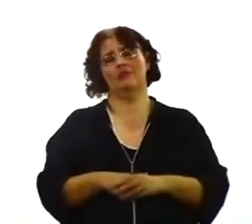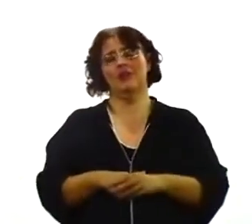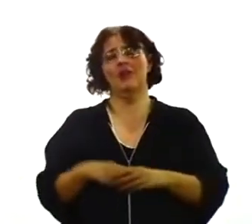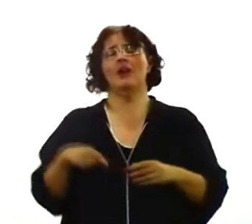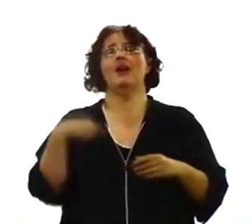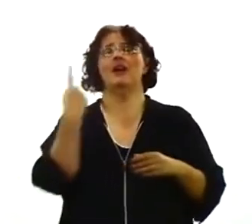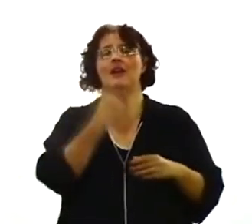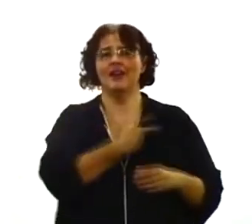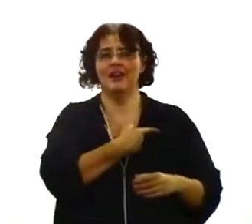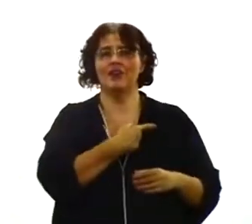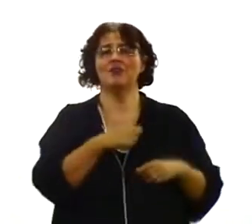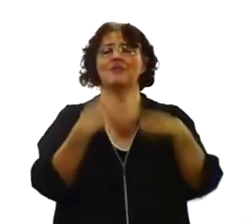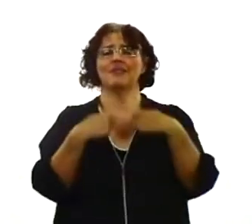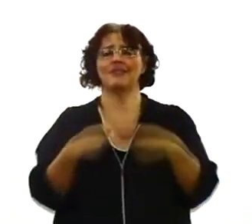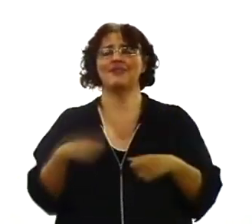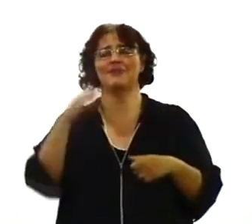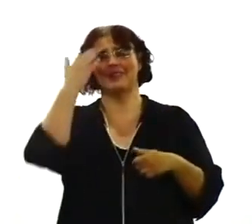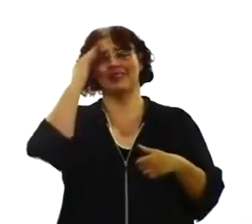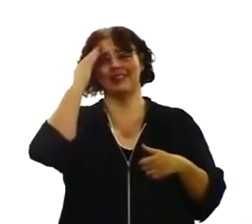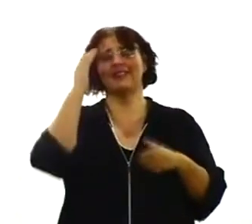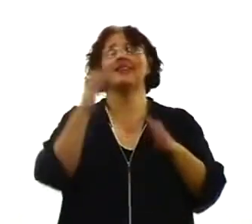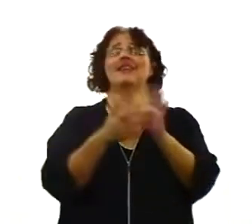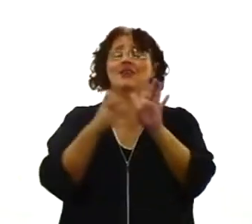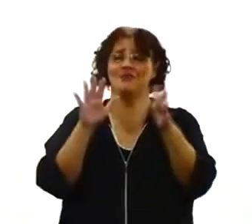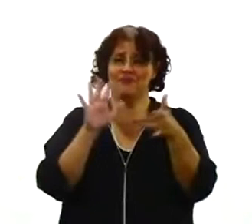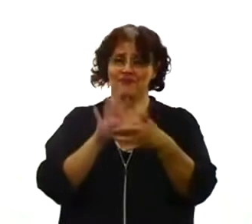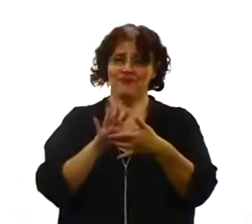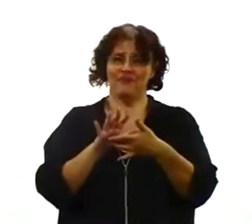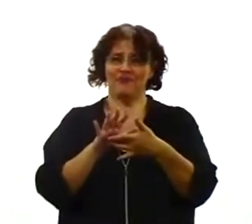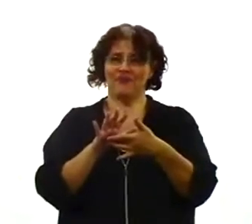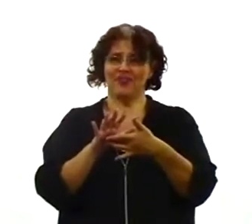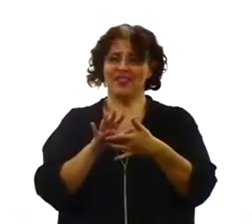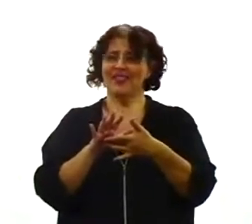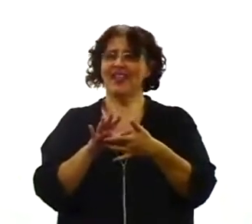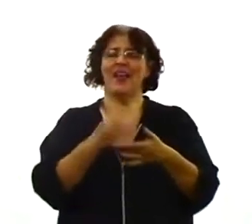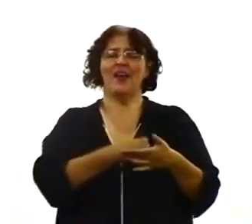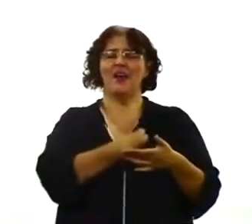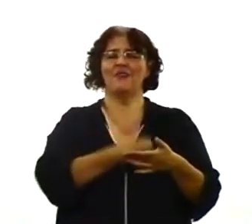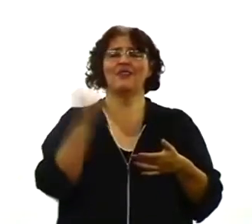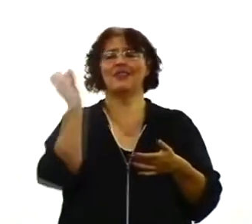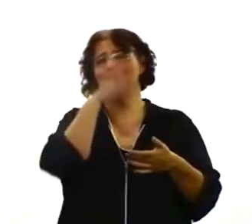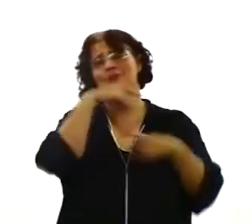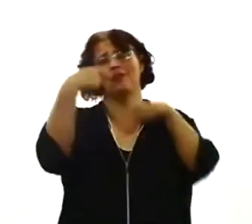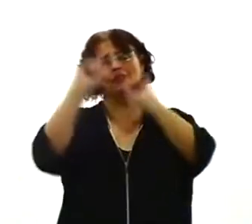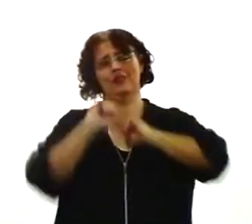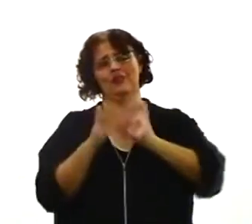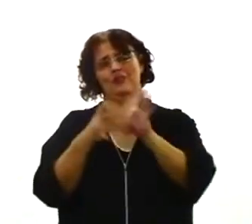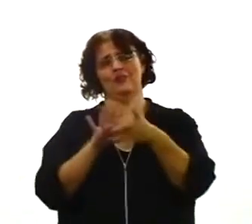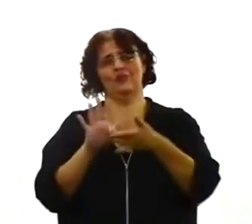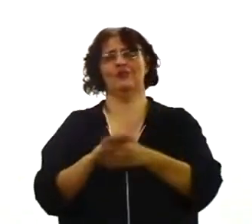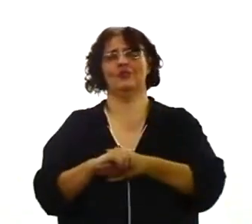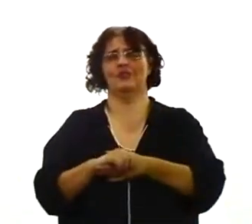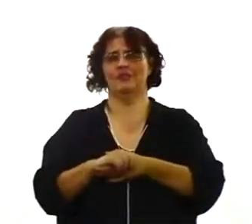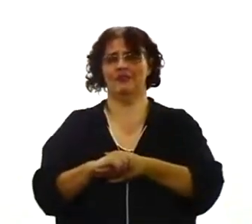a Páscoa cristã passa longe do misticismo do mundo, longe mesmo. Nós não